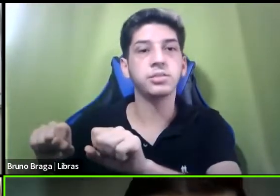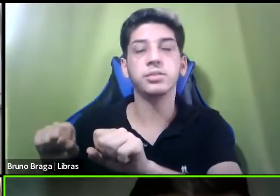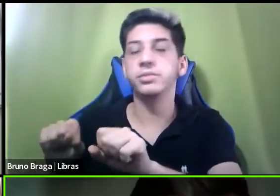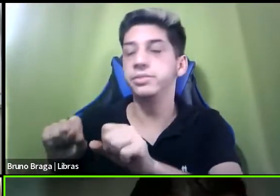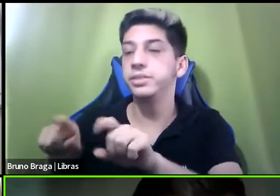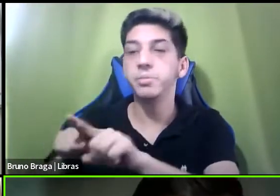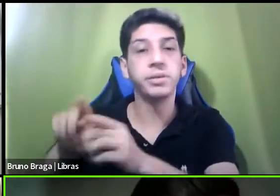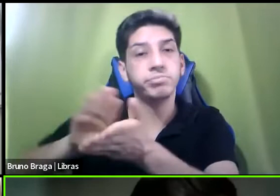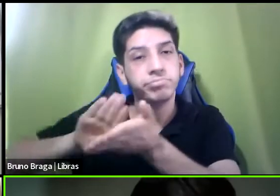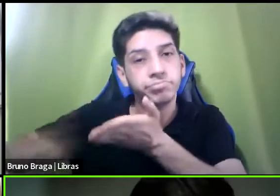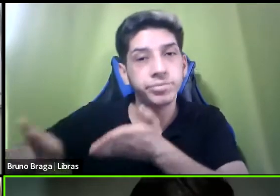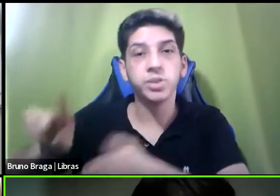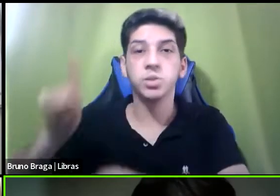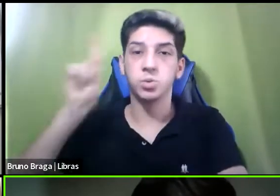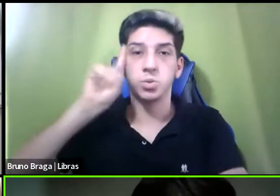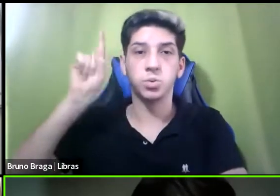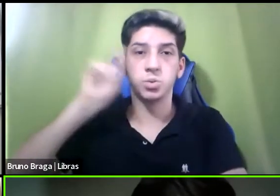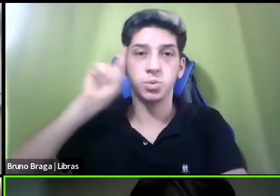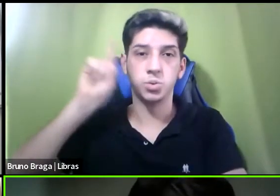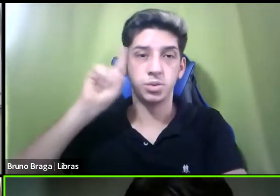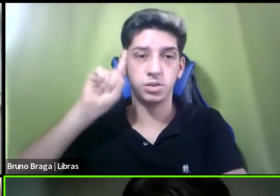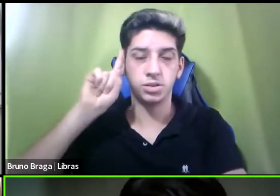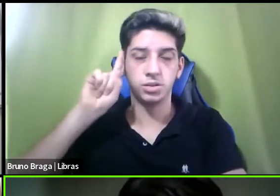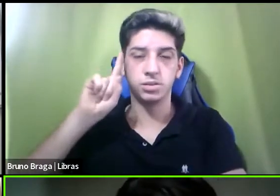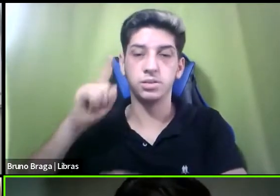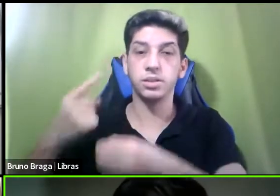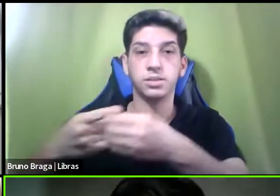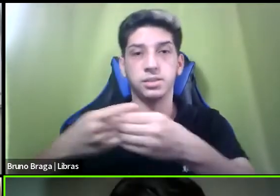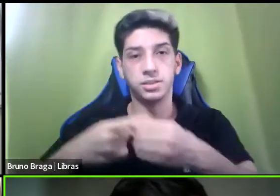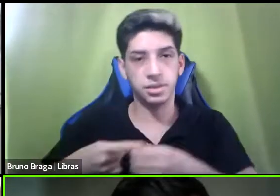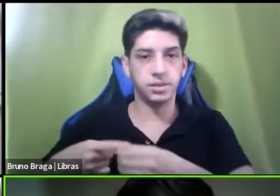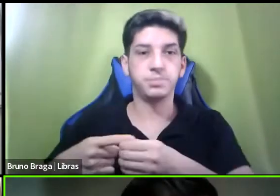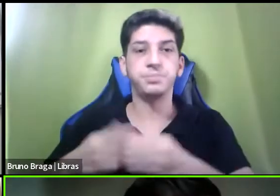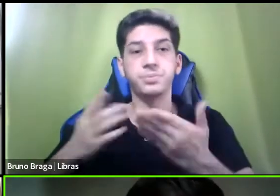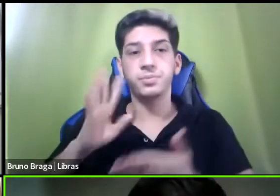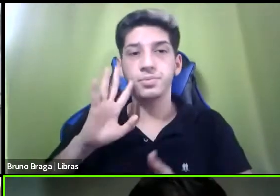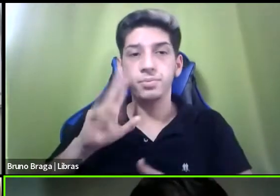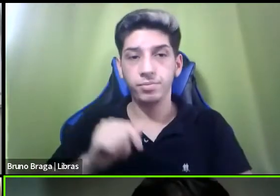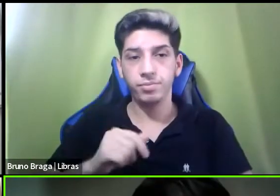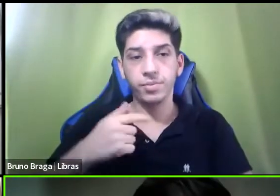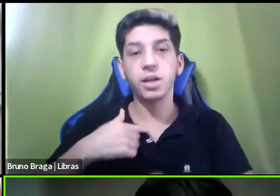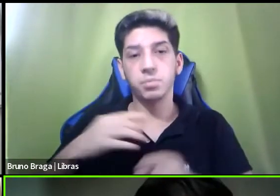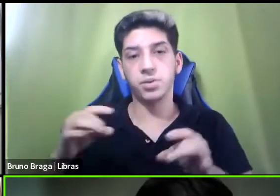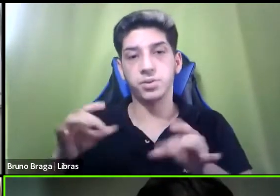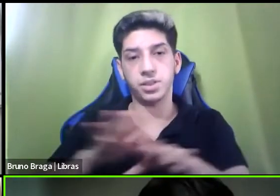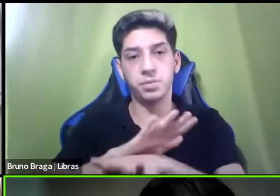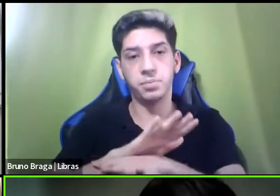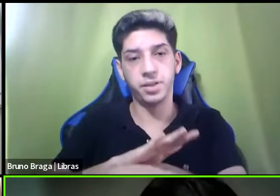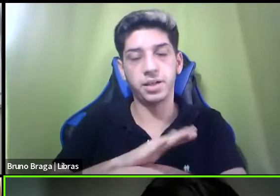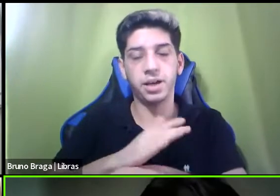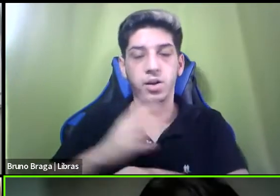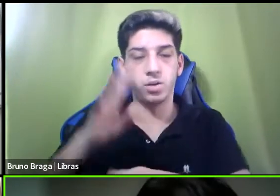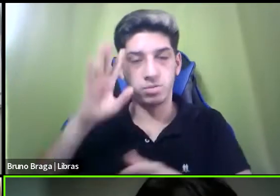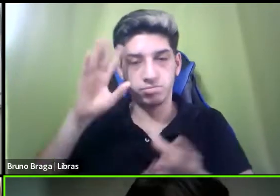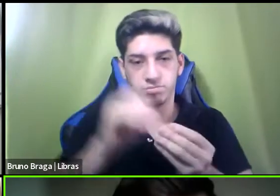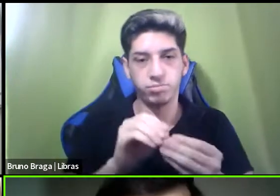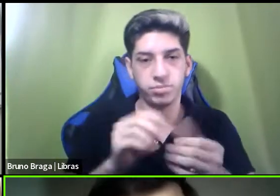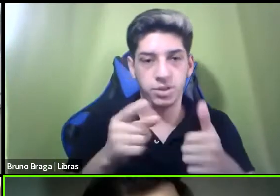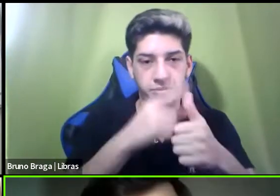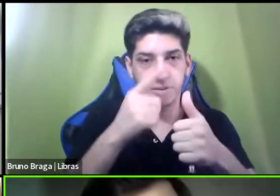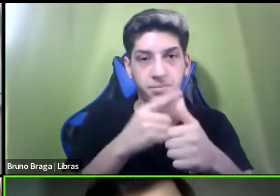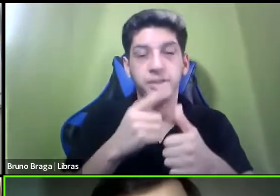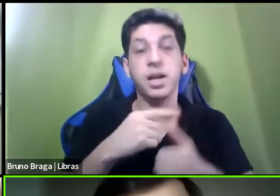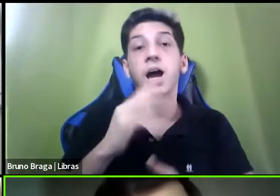diariamente em nossas cidades então eu acho que só para finalizar essa primeira fala minha eu acho que nós